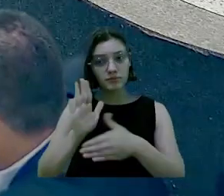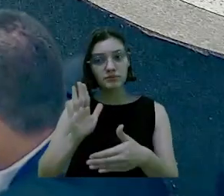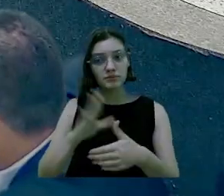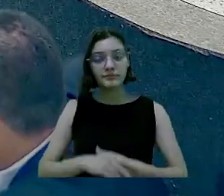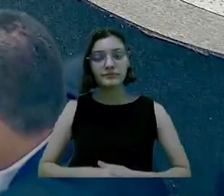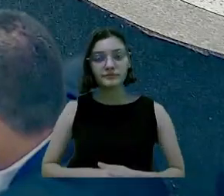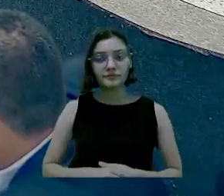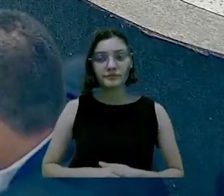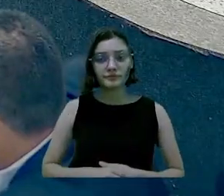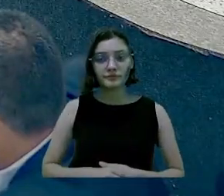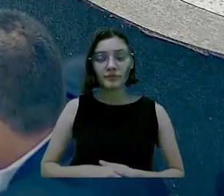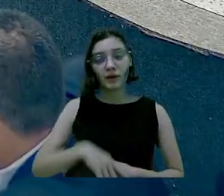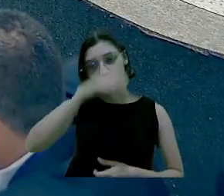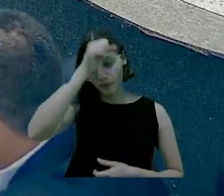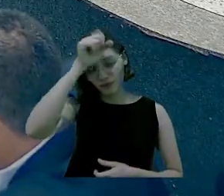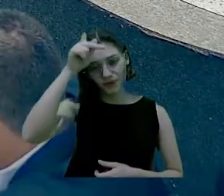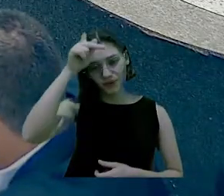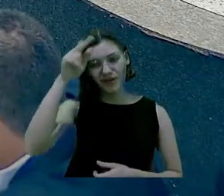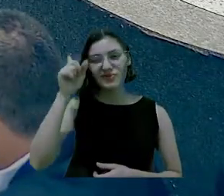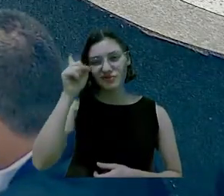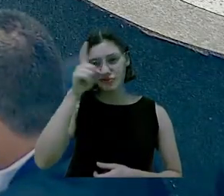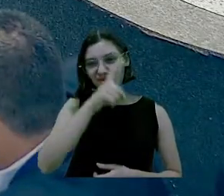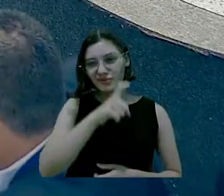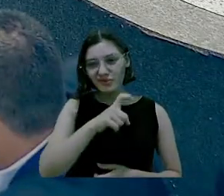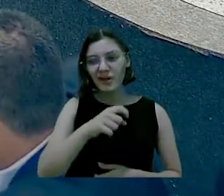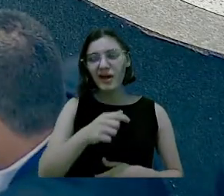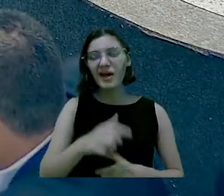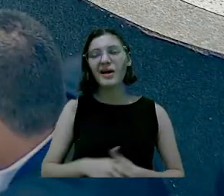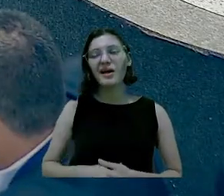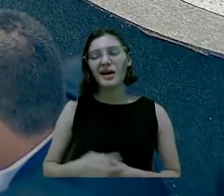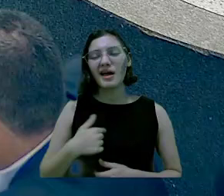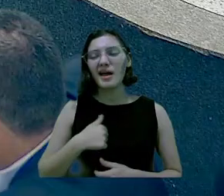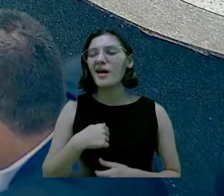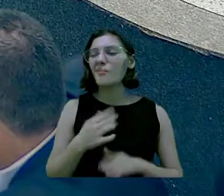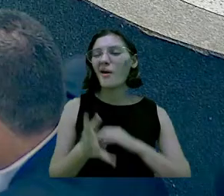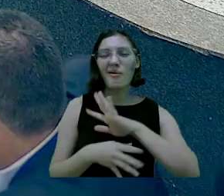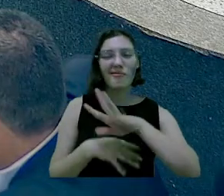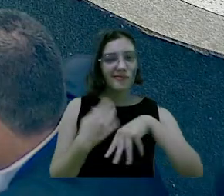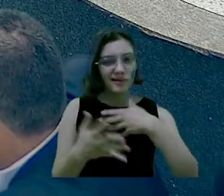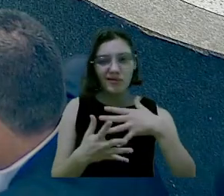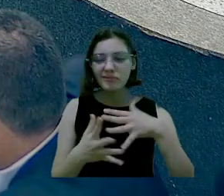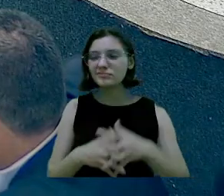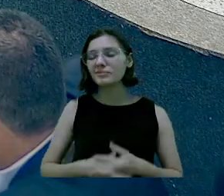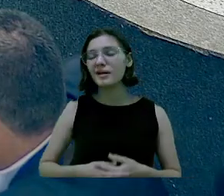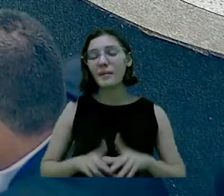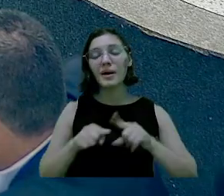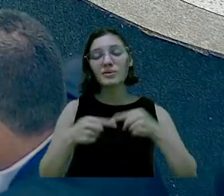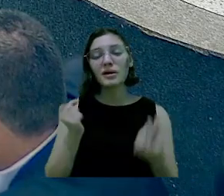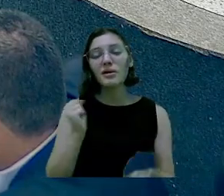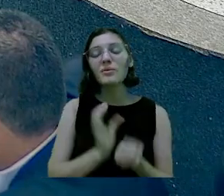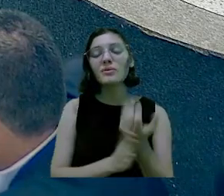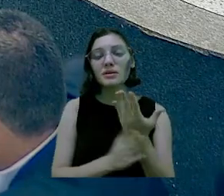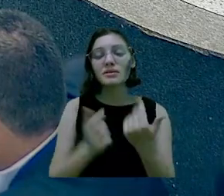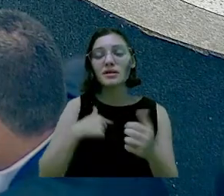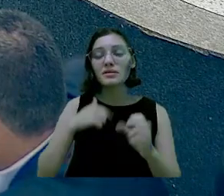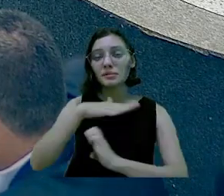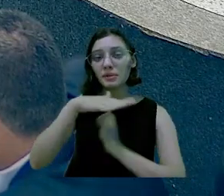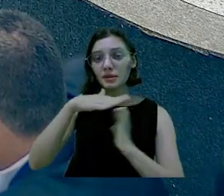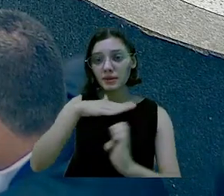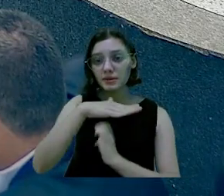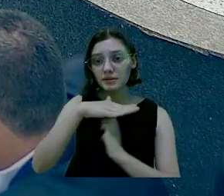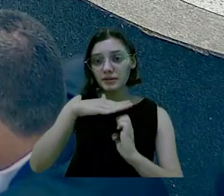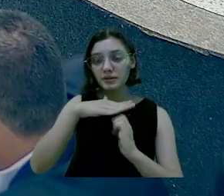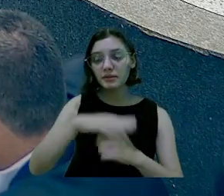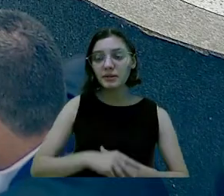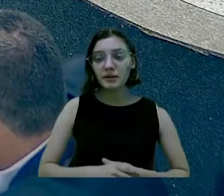baixo, coisas de prefeitura, é uma burocracia, uma confusão. Aí, o que acontece? Essa